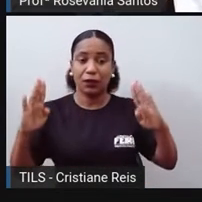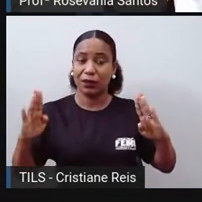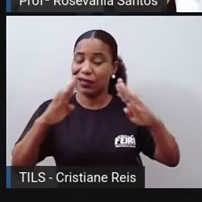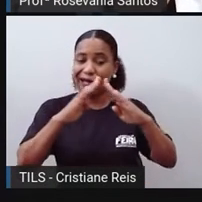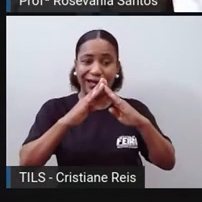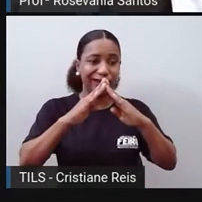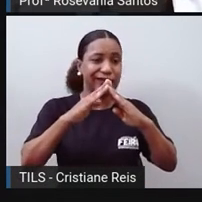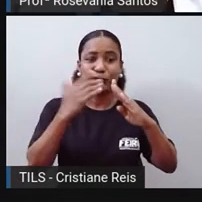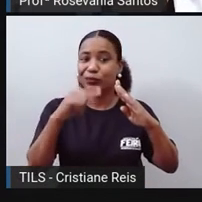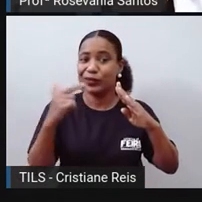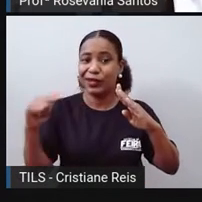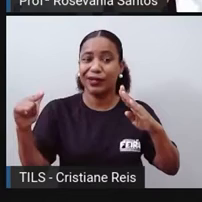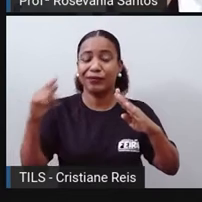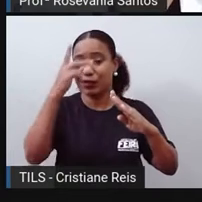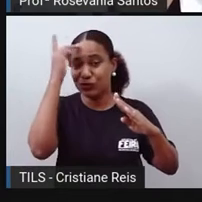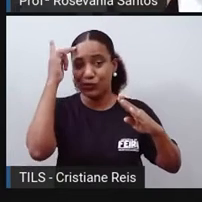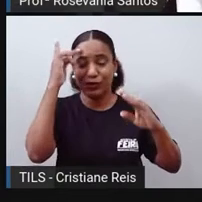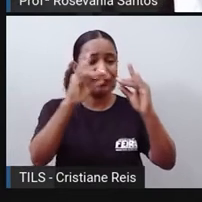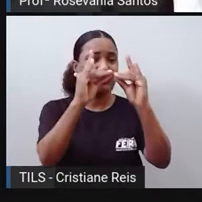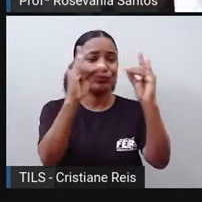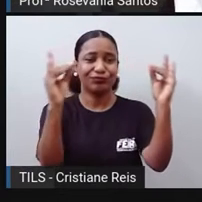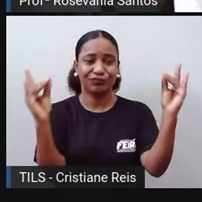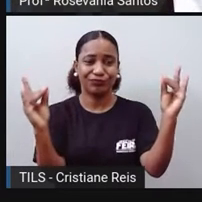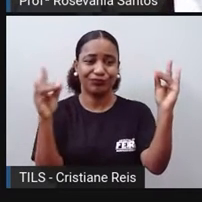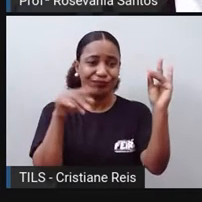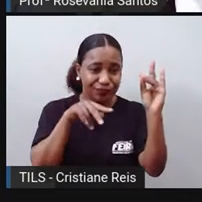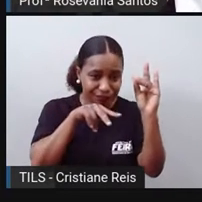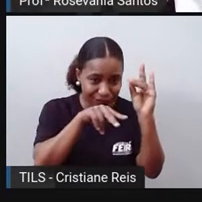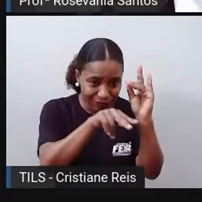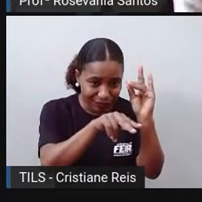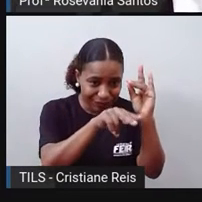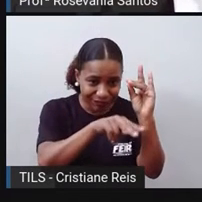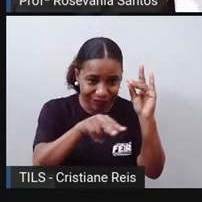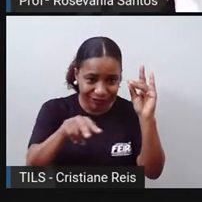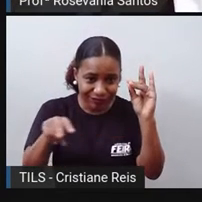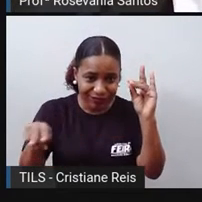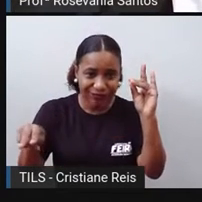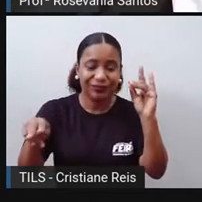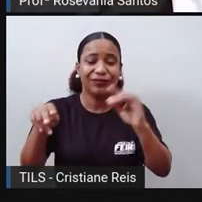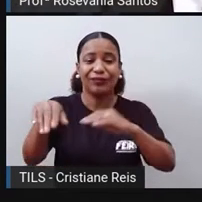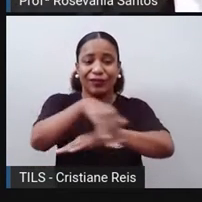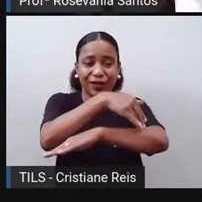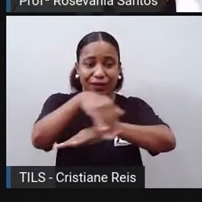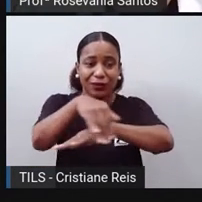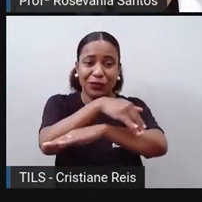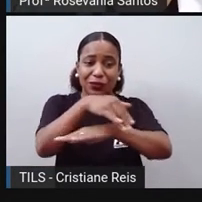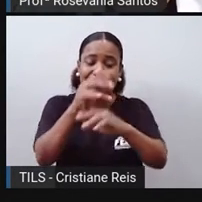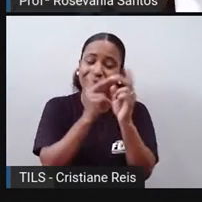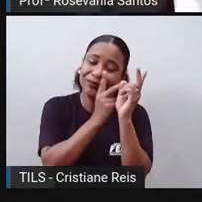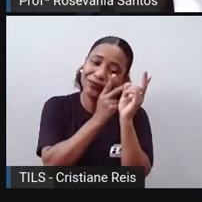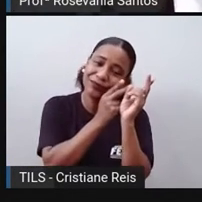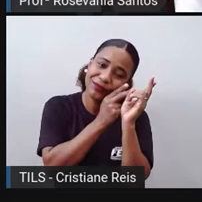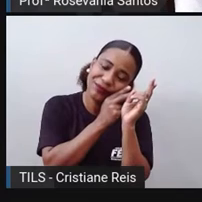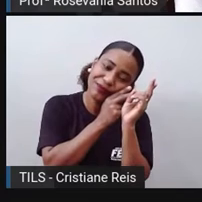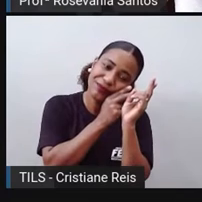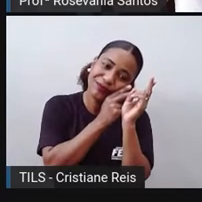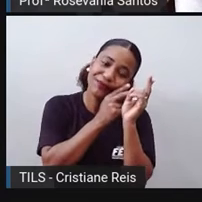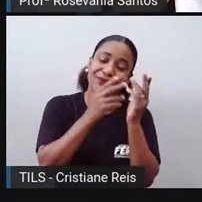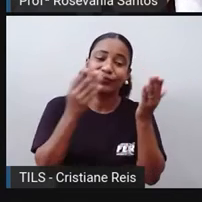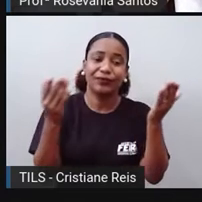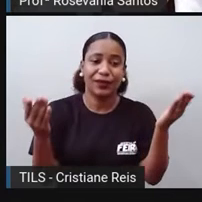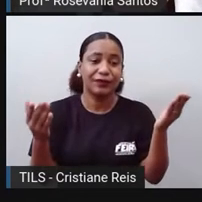não tem, vive embaixo das marquises mesmo. Então, a gente tem muitos problemas por falta de desemprego. Então,